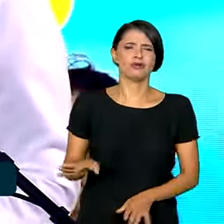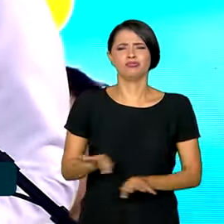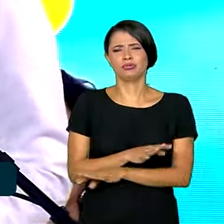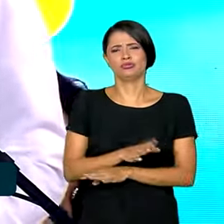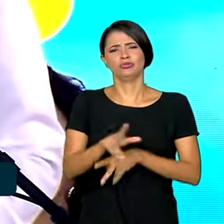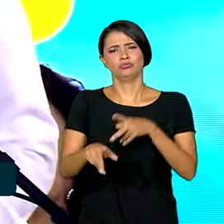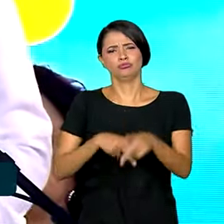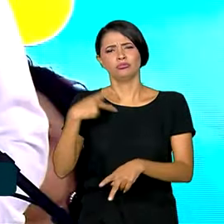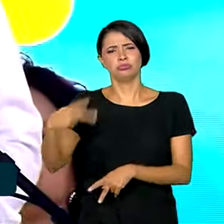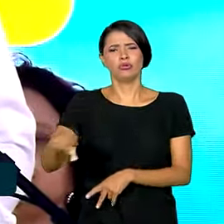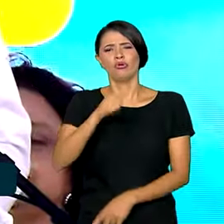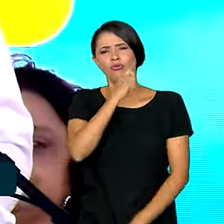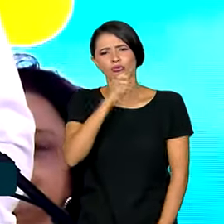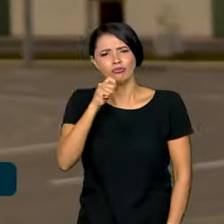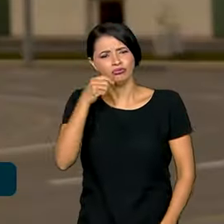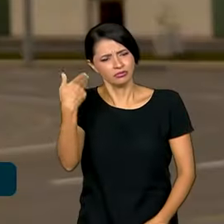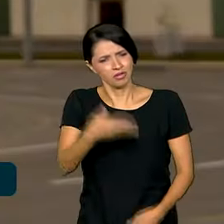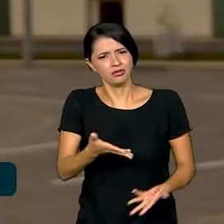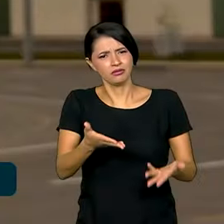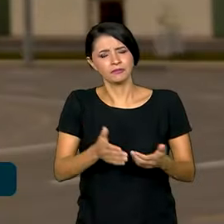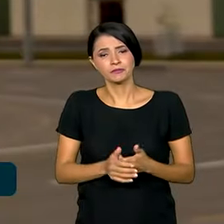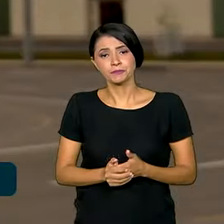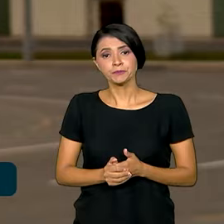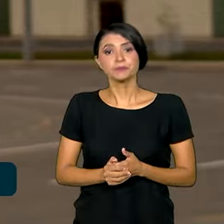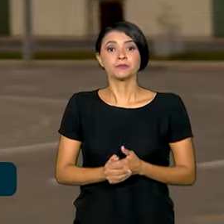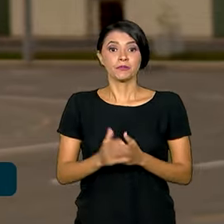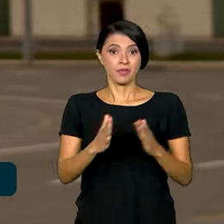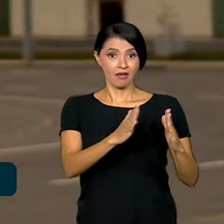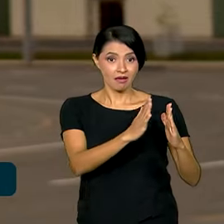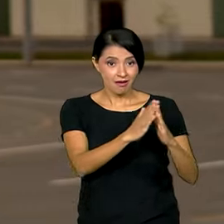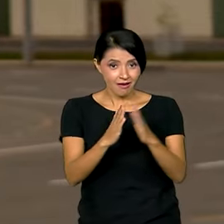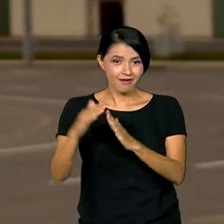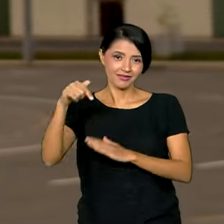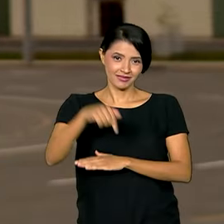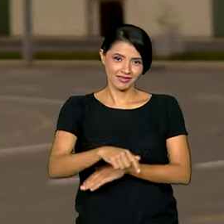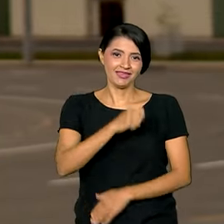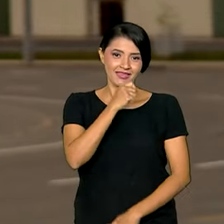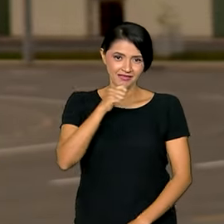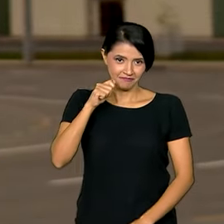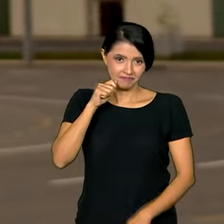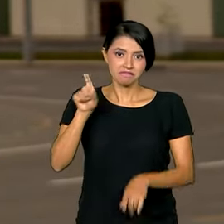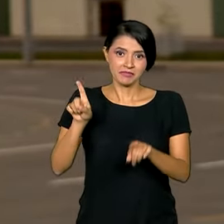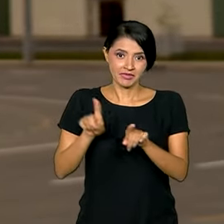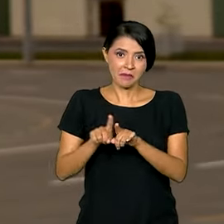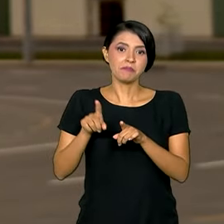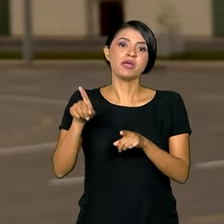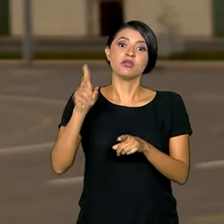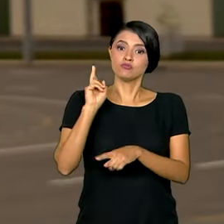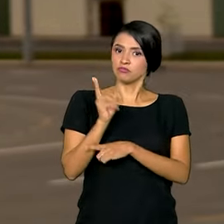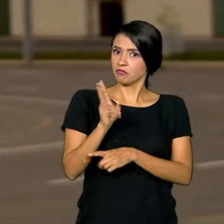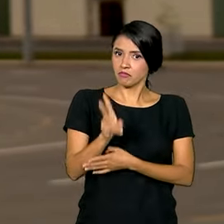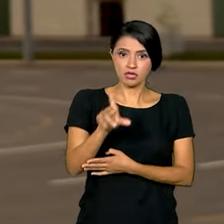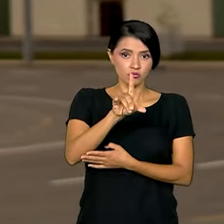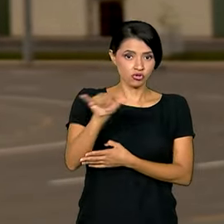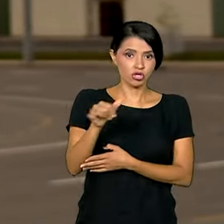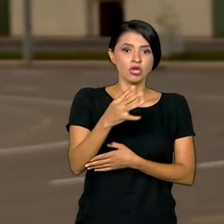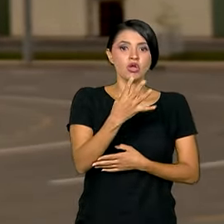povo de Macapá e do Amapá. Além das moradias aqui em Macapá, foram entregues no mesmo dia